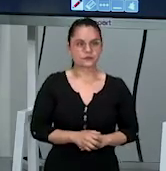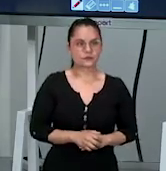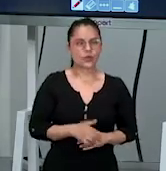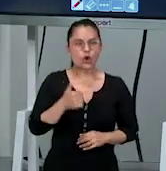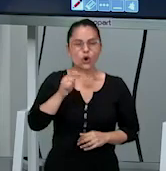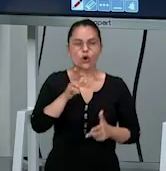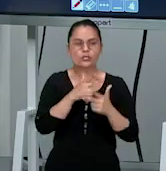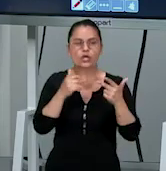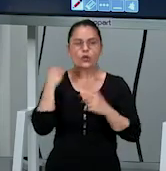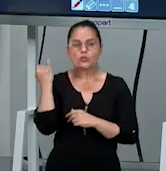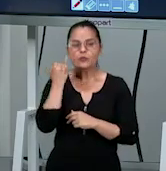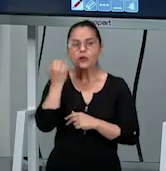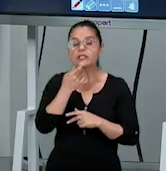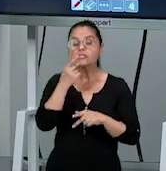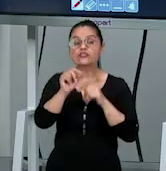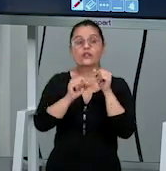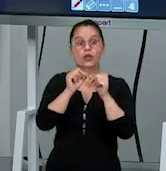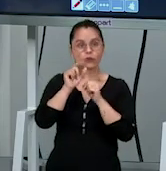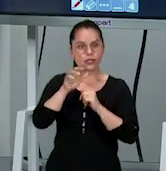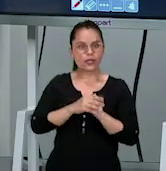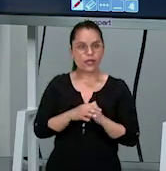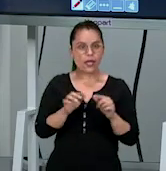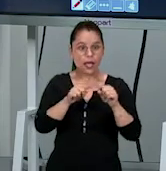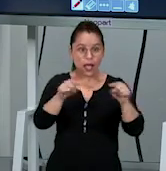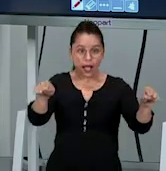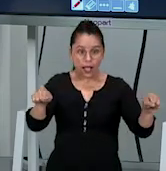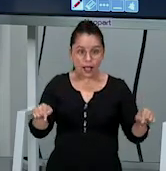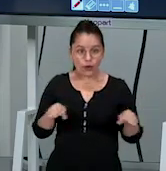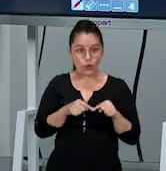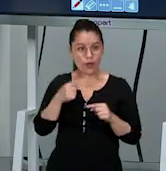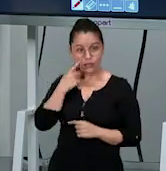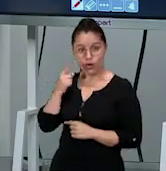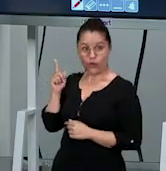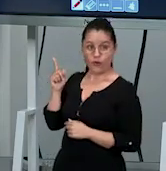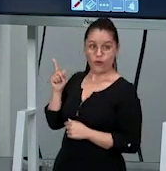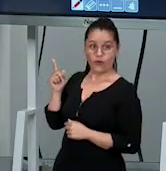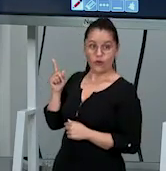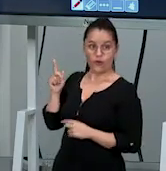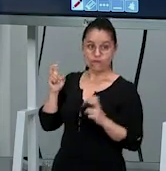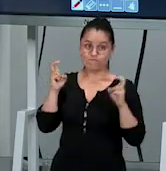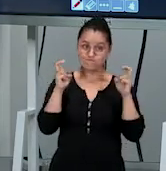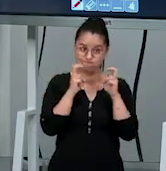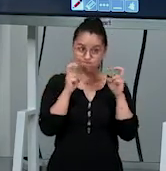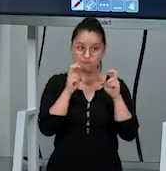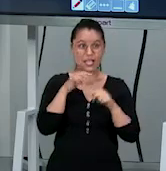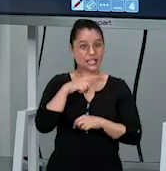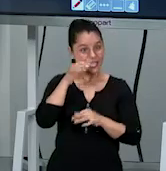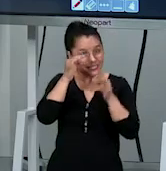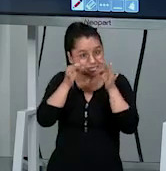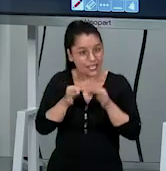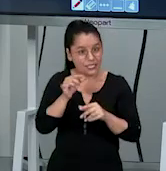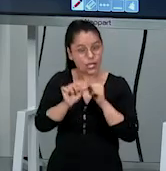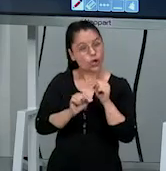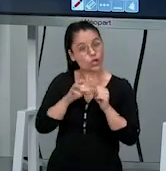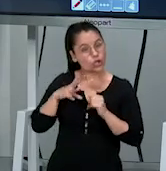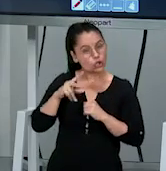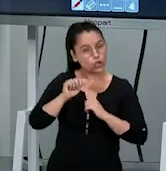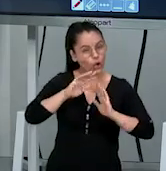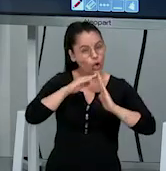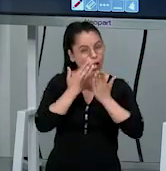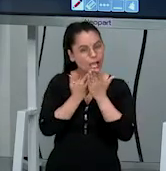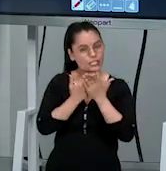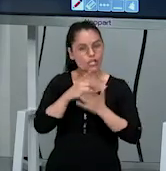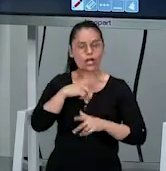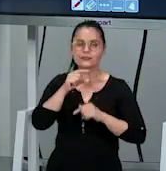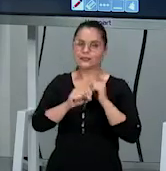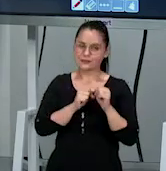Outra coisa importante a gente falar do vôlei é a quadra do jogo. Olha lá a quadra do vôlei. Como eu disse, eu tenho certeza que toda escola tem pelo